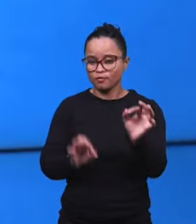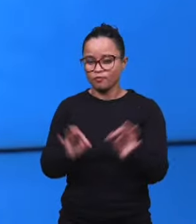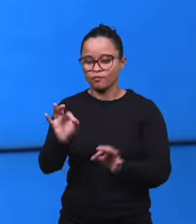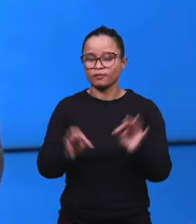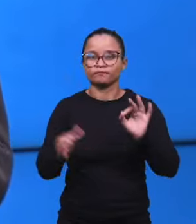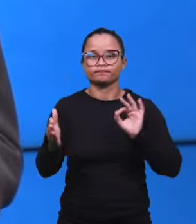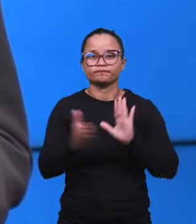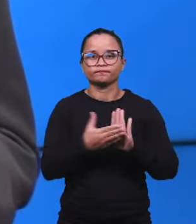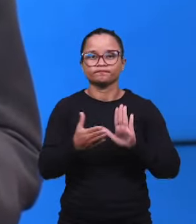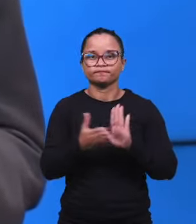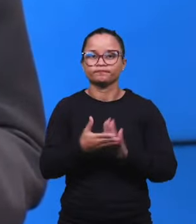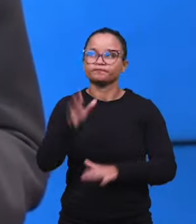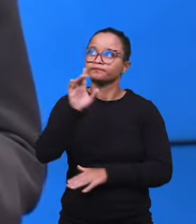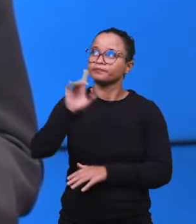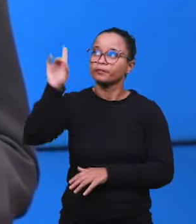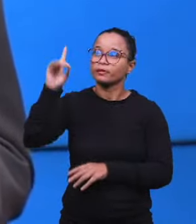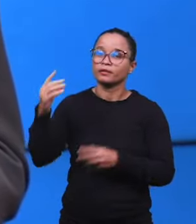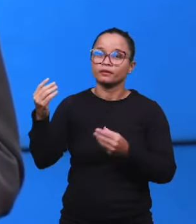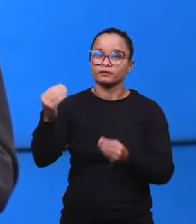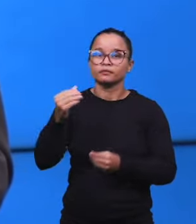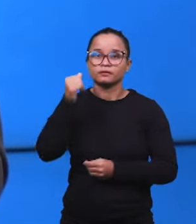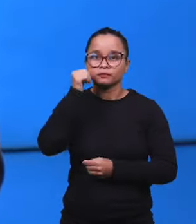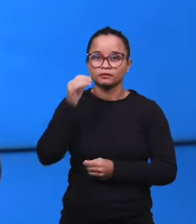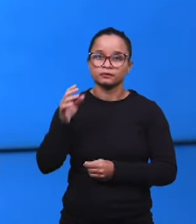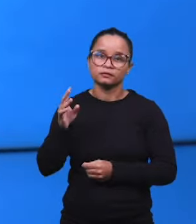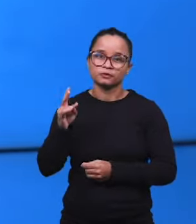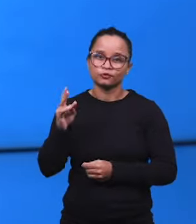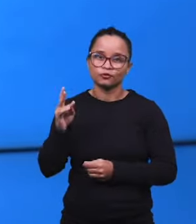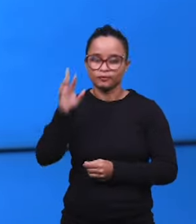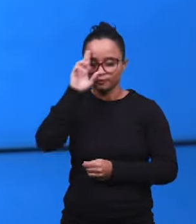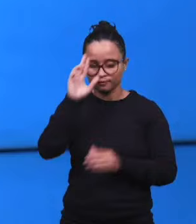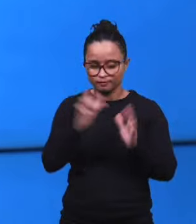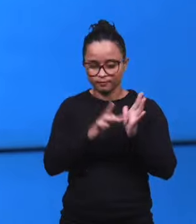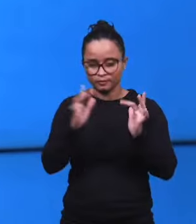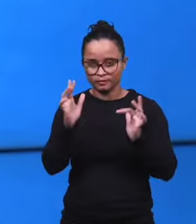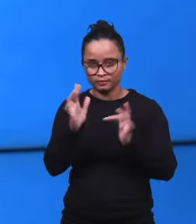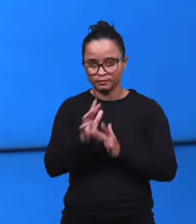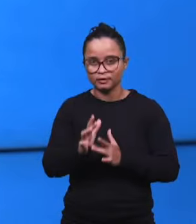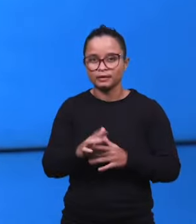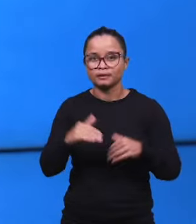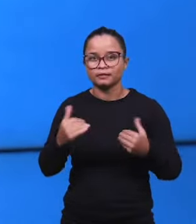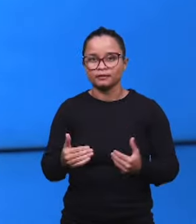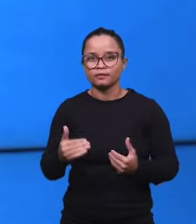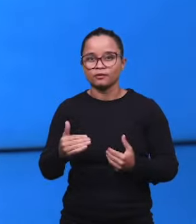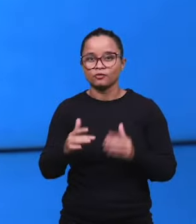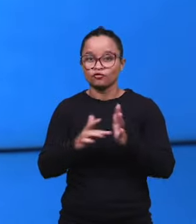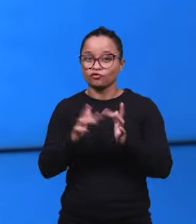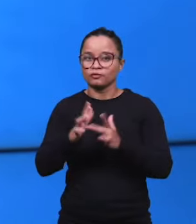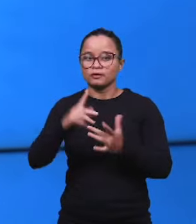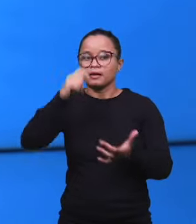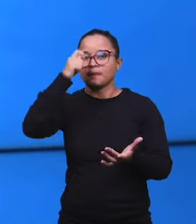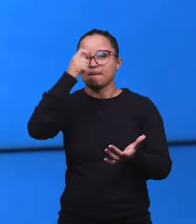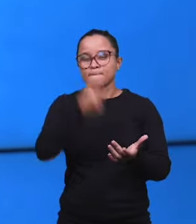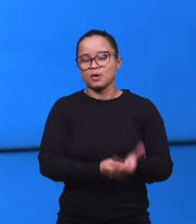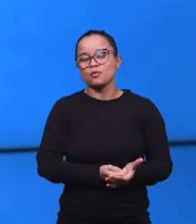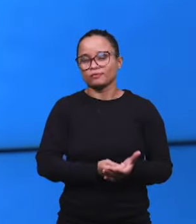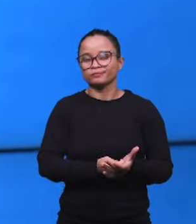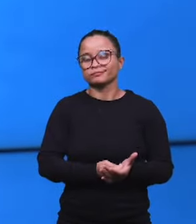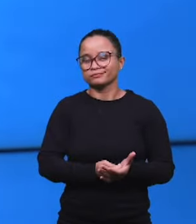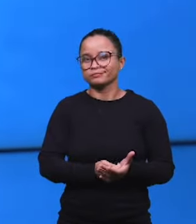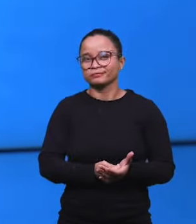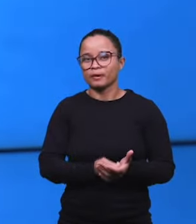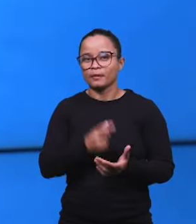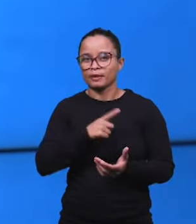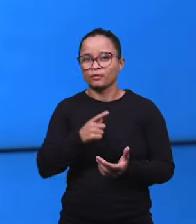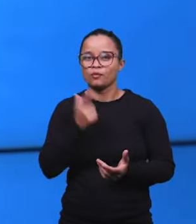projeto de Deus era dar mesmo a noiva ao Senhor Jesus, e o Senhor Jesus se dispôs a pagar o preço por esta noiva,